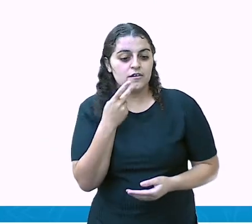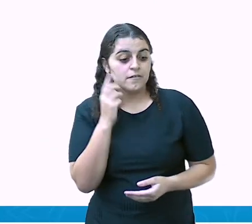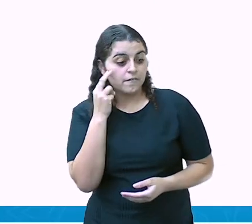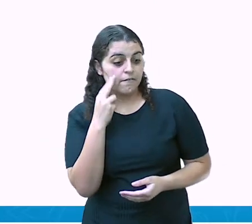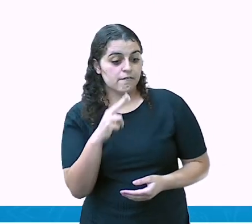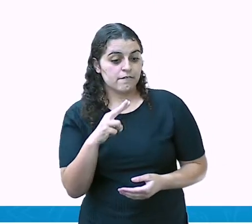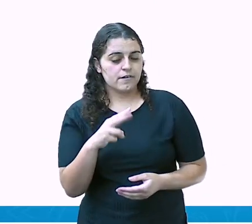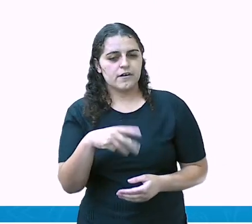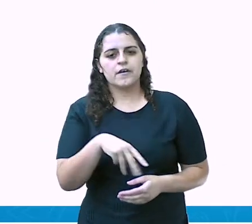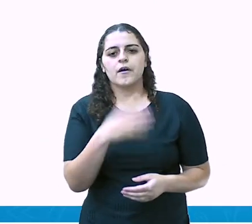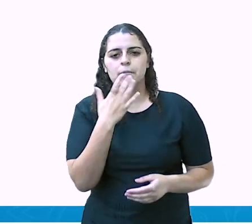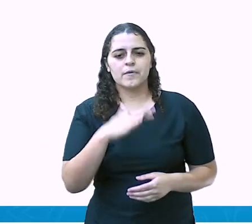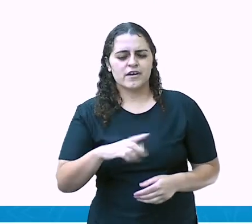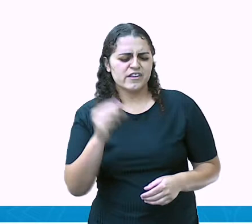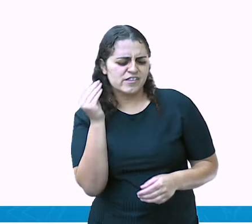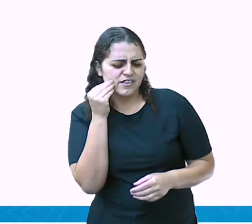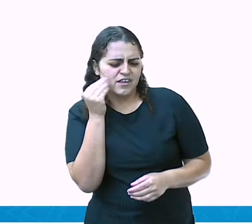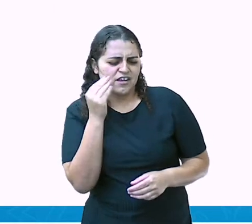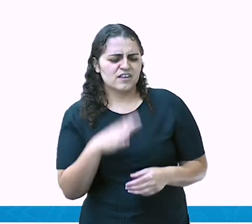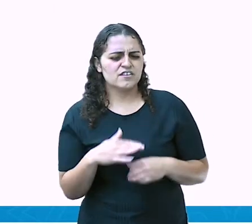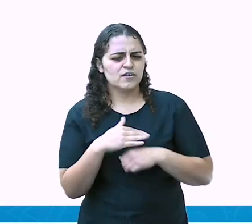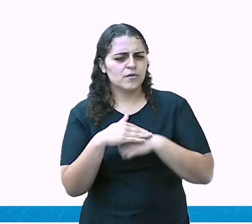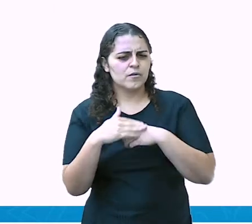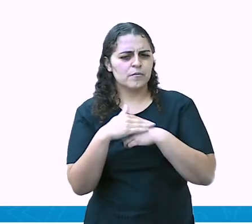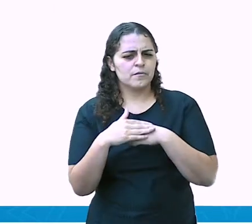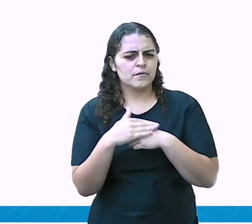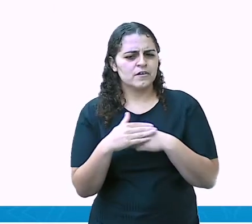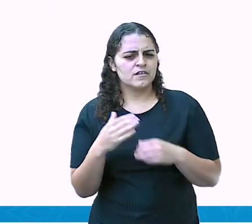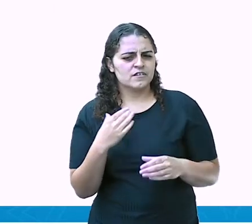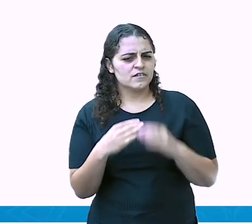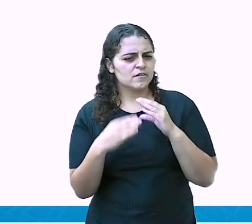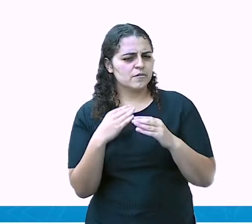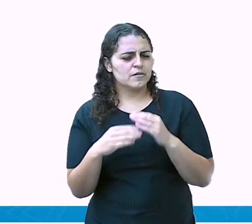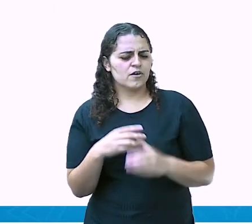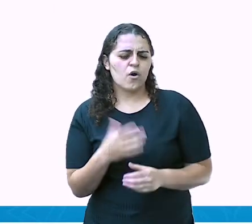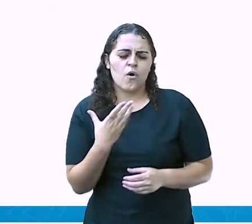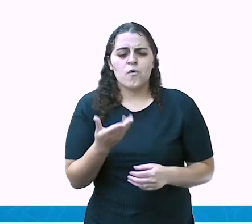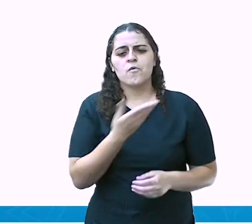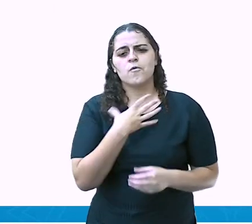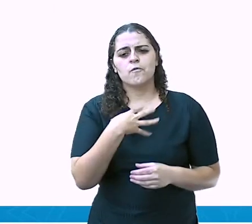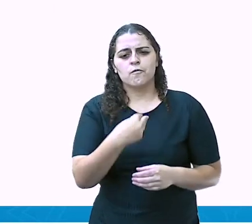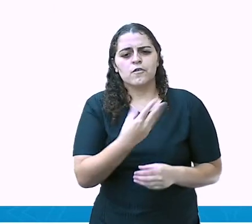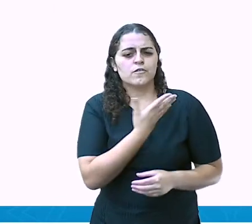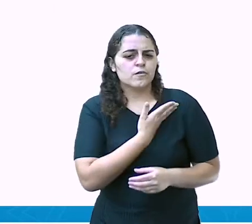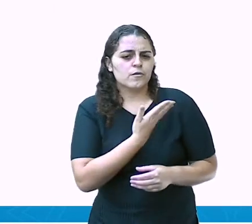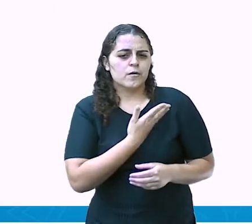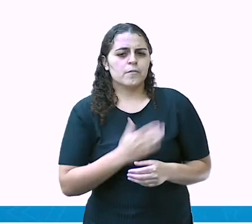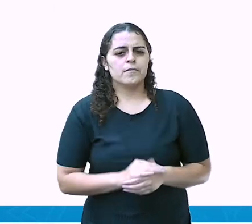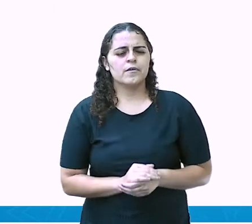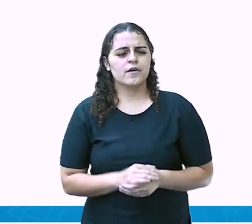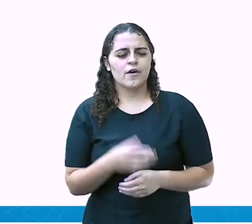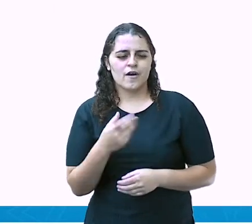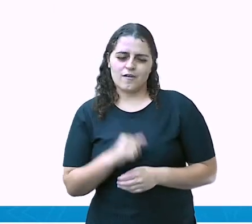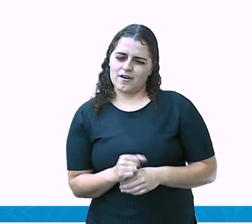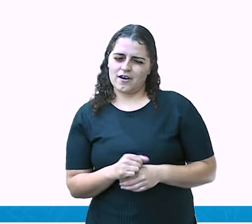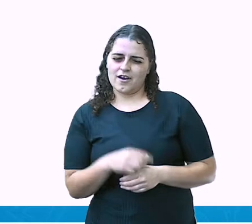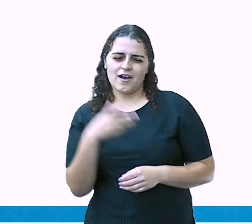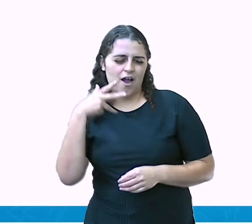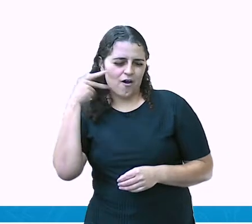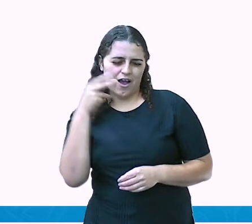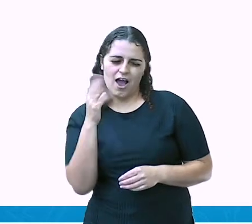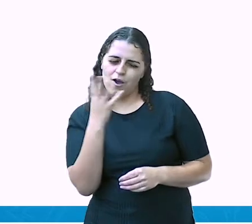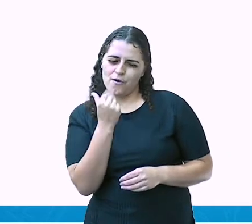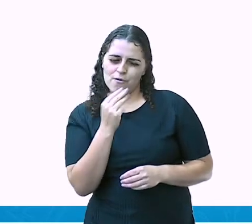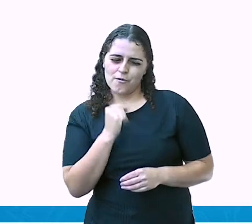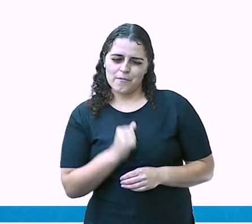e tenta, tenta, tenta a comunicação, né? Às vezes, filhos de algum amigo de vocês. Aí, você chega e fala, o gato comeu sua língua,